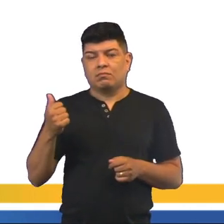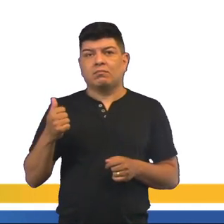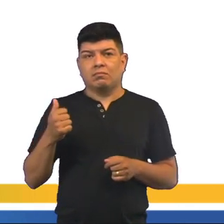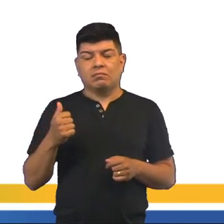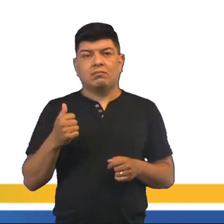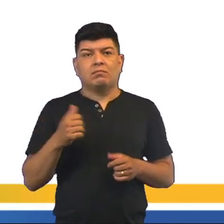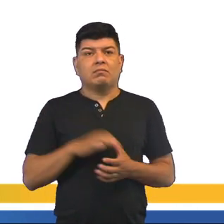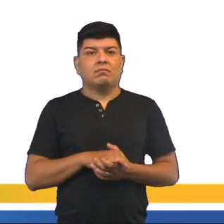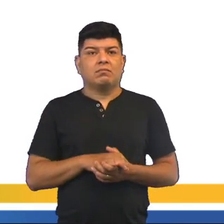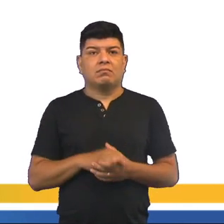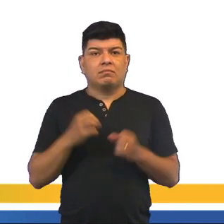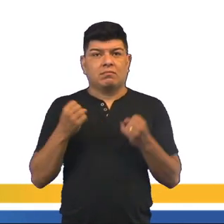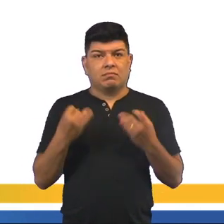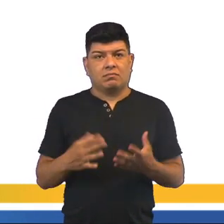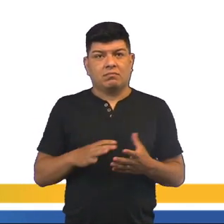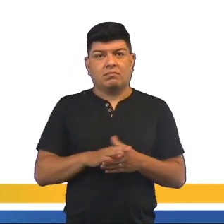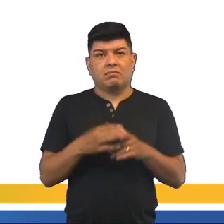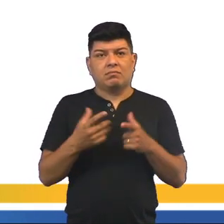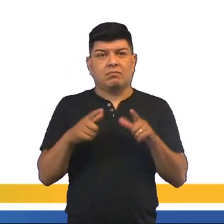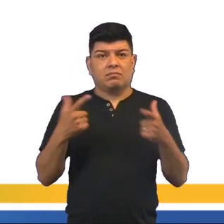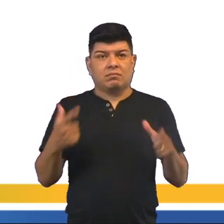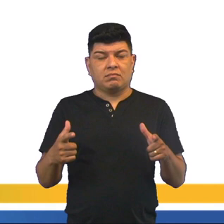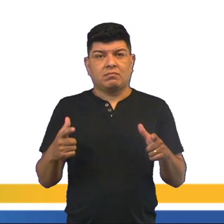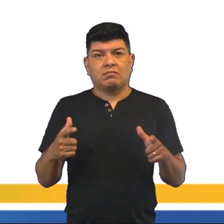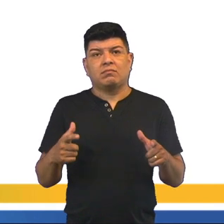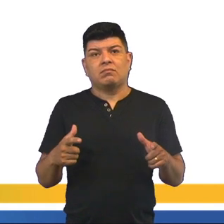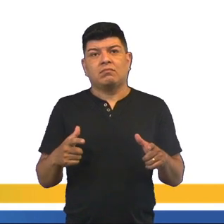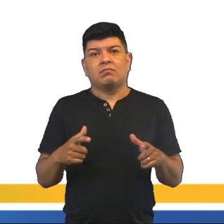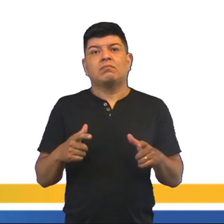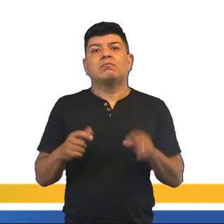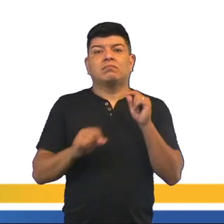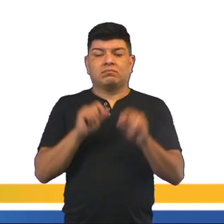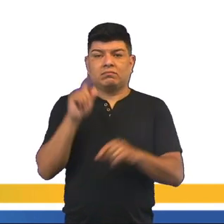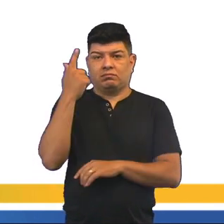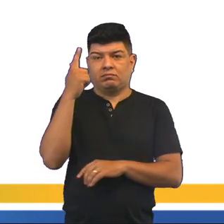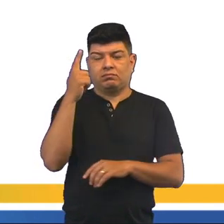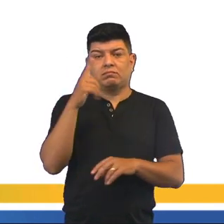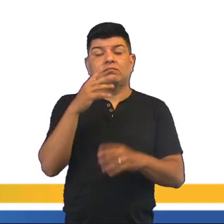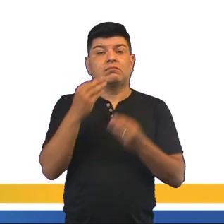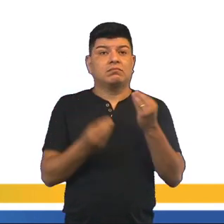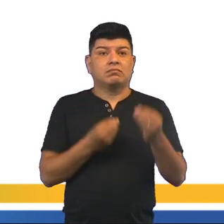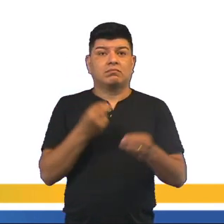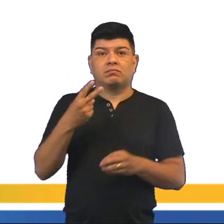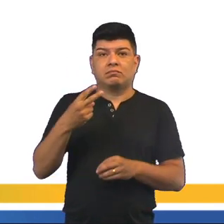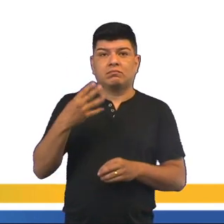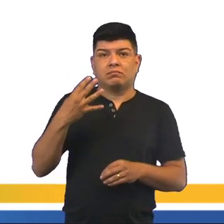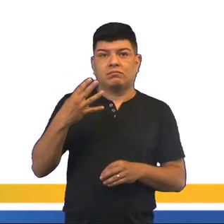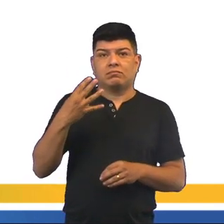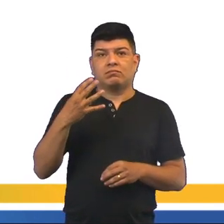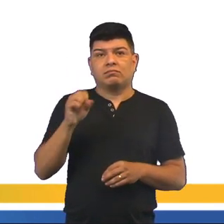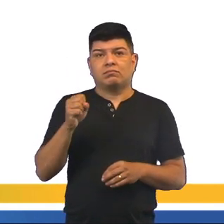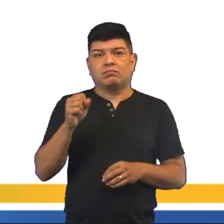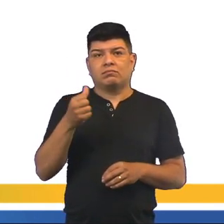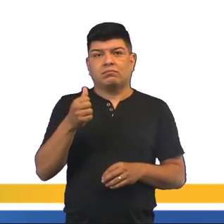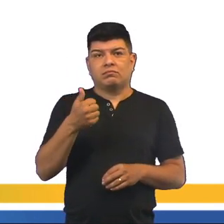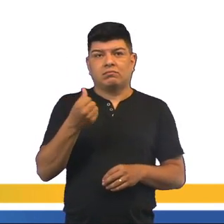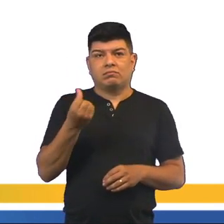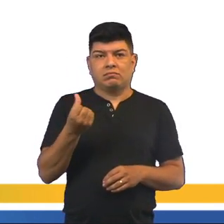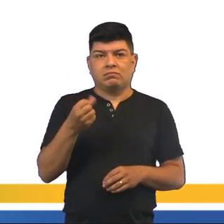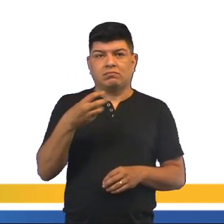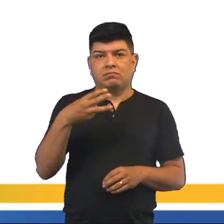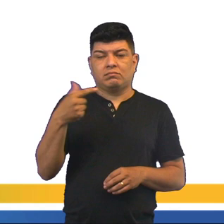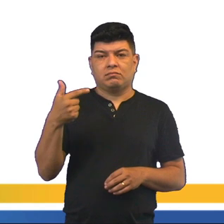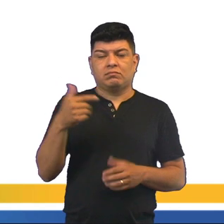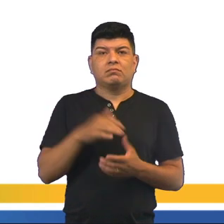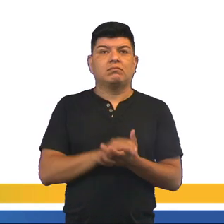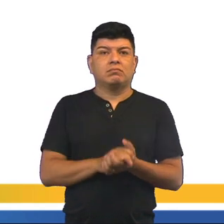dele, de Malthus. Ele falava o seguinte, o crescimento seria em progressão geométrica, seria como? 2, 4, 8, 16 e